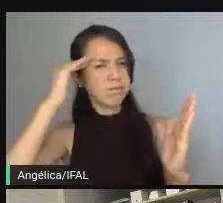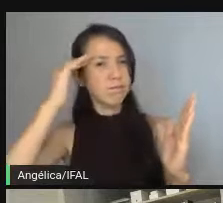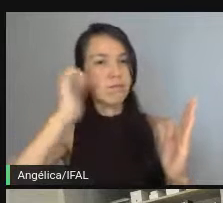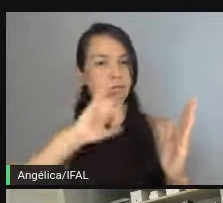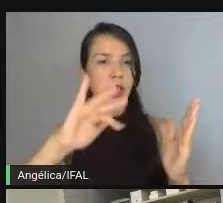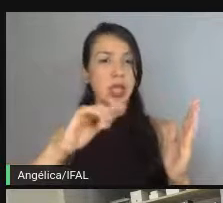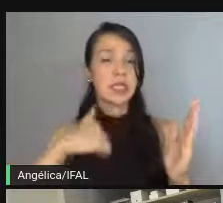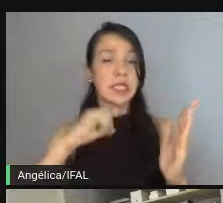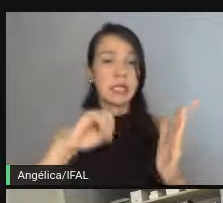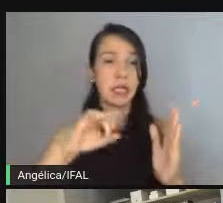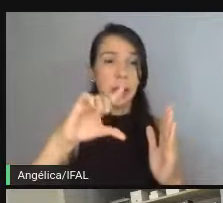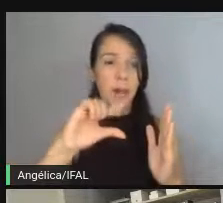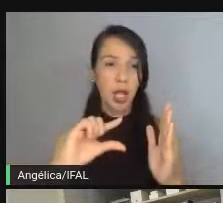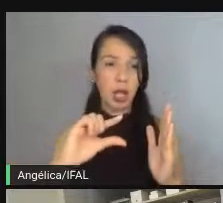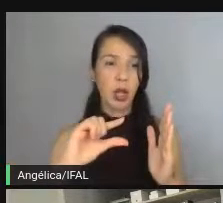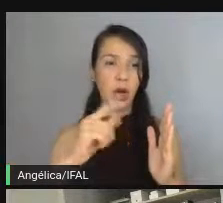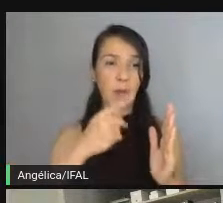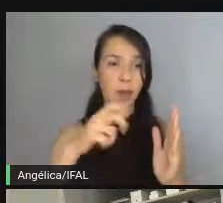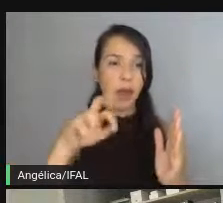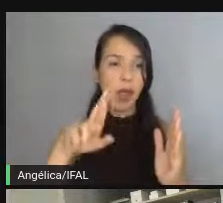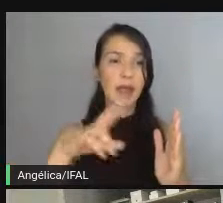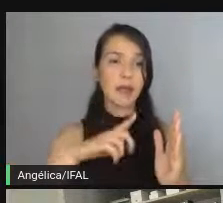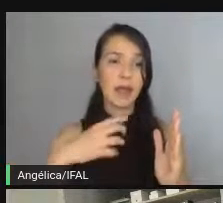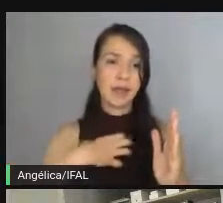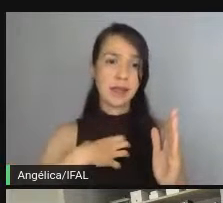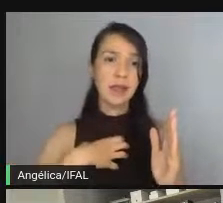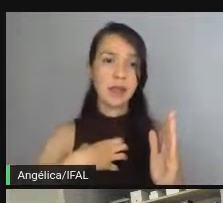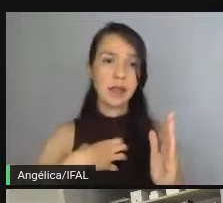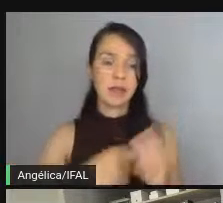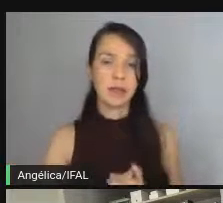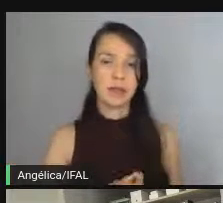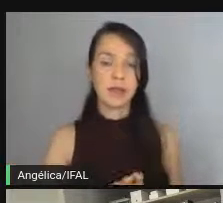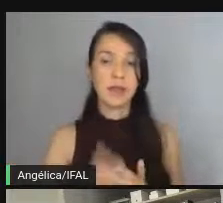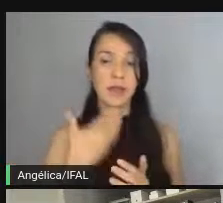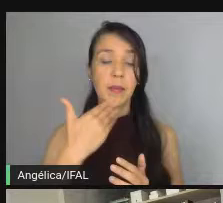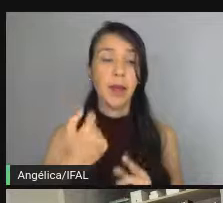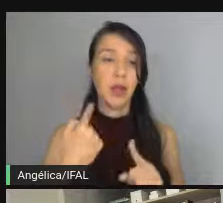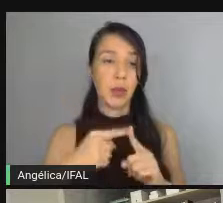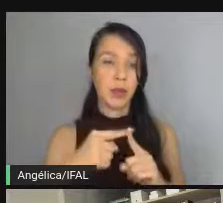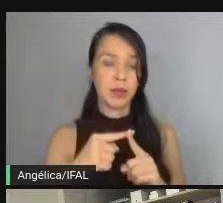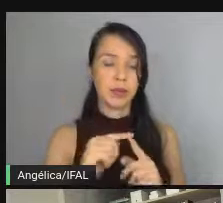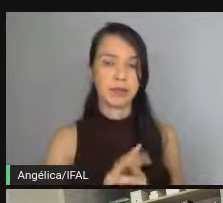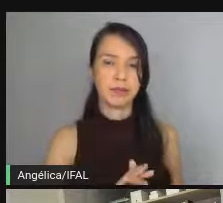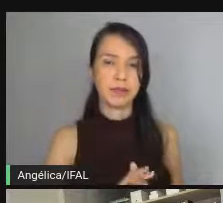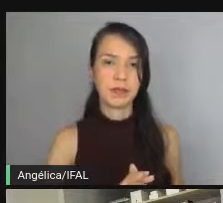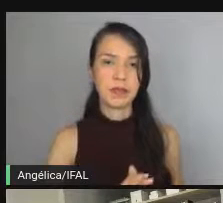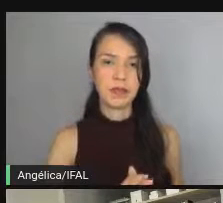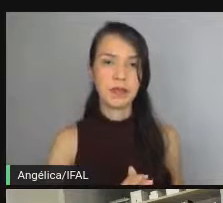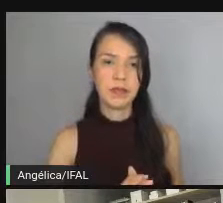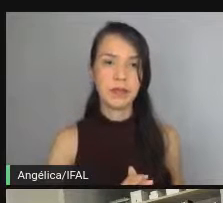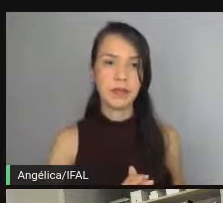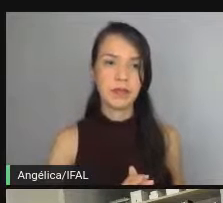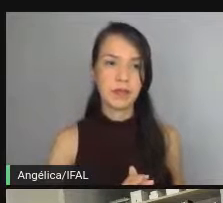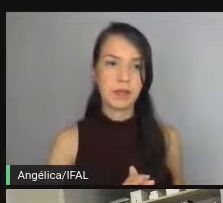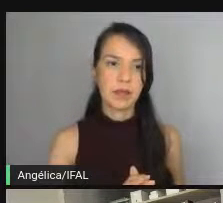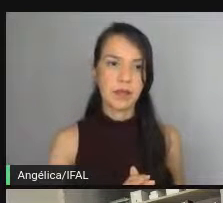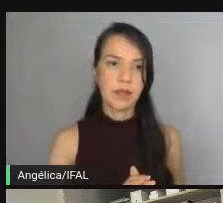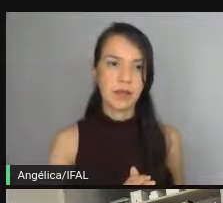o pull request desde que faça sentido. Melhor por quê? é isso aí